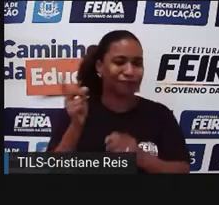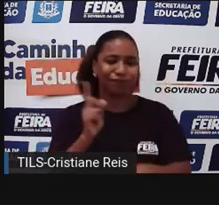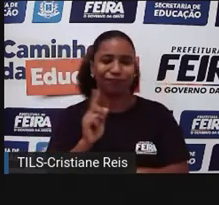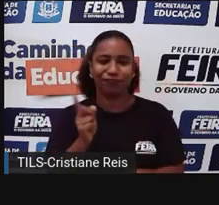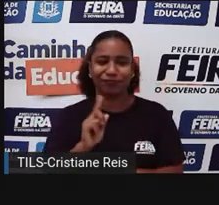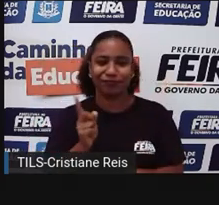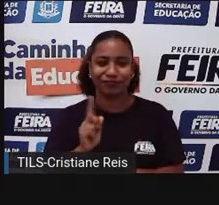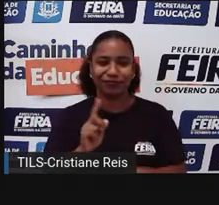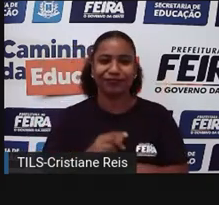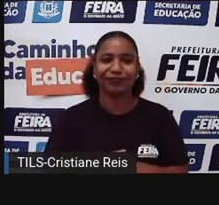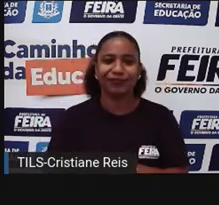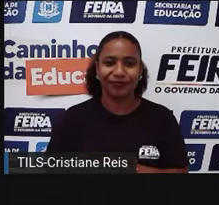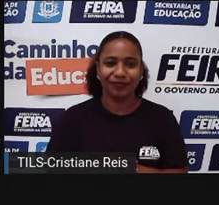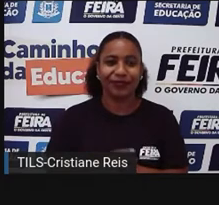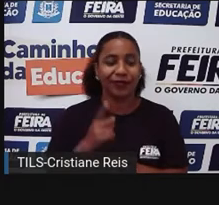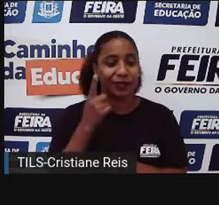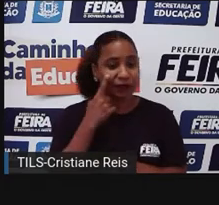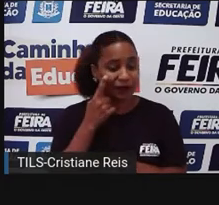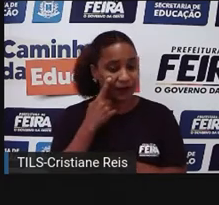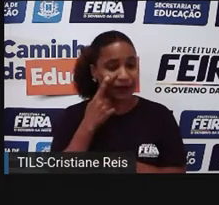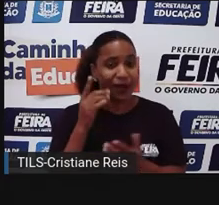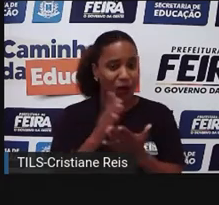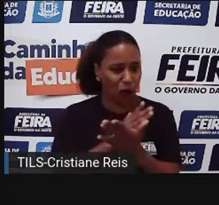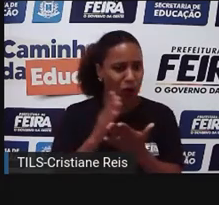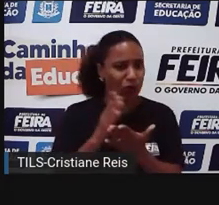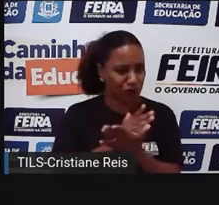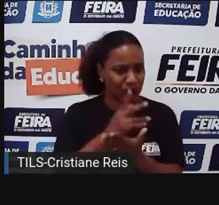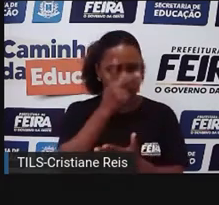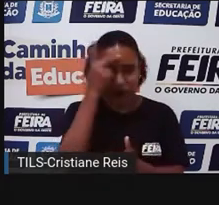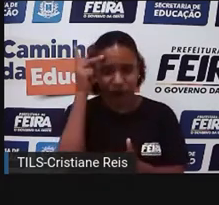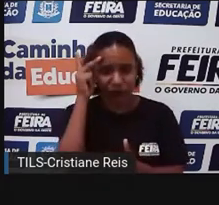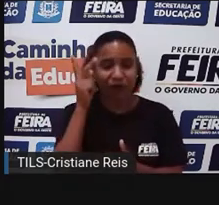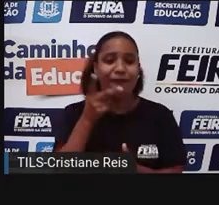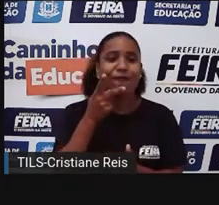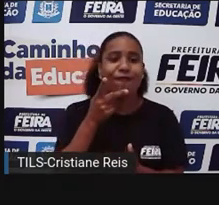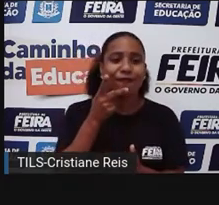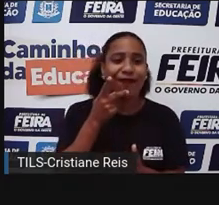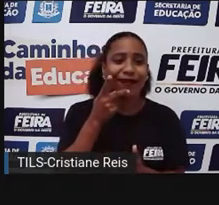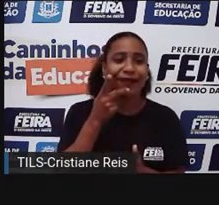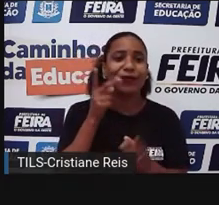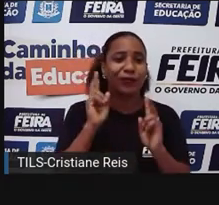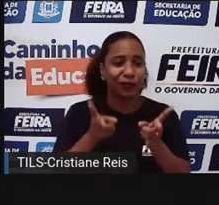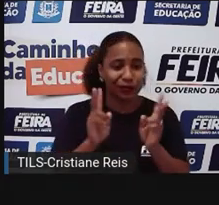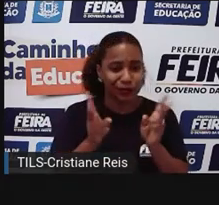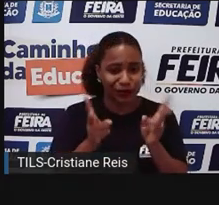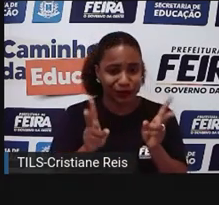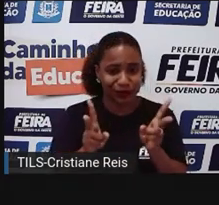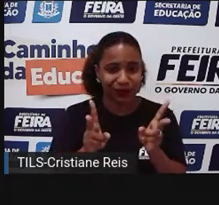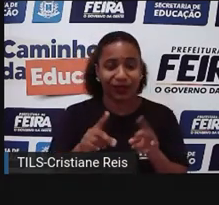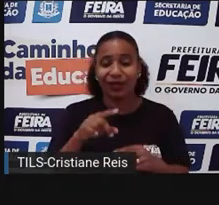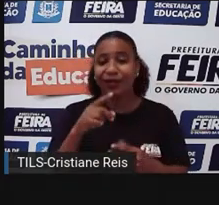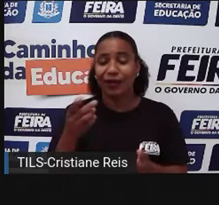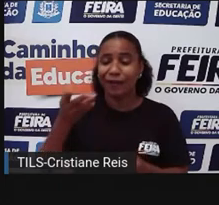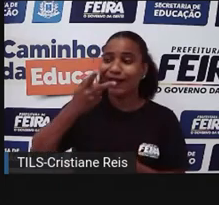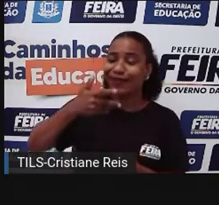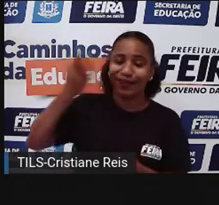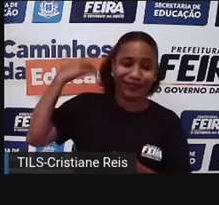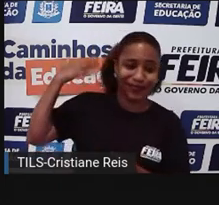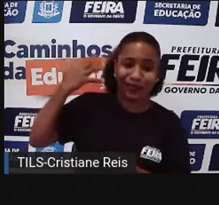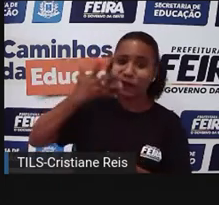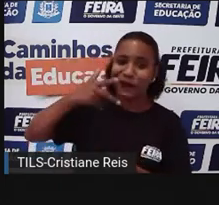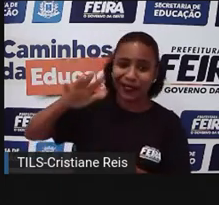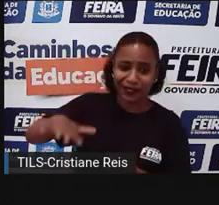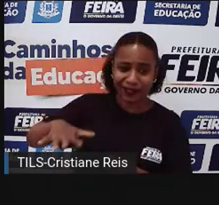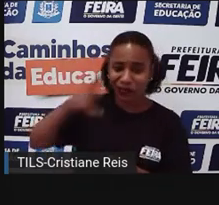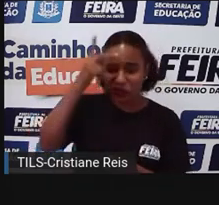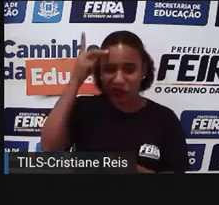sobre a loira do banheiro. Essa história está circulando na rede de novo, menino. Eu era criança quando eu vi essa história